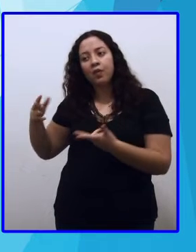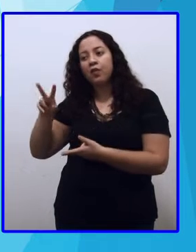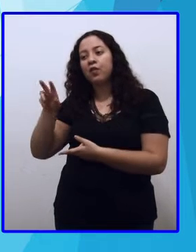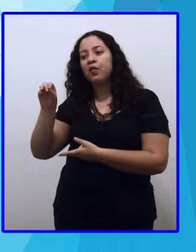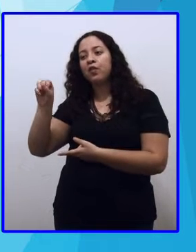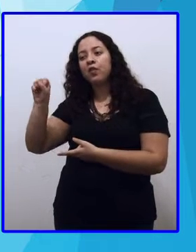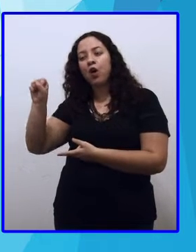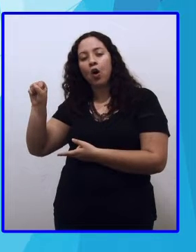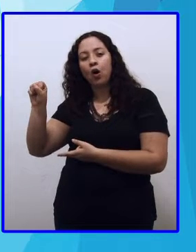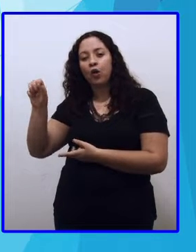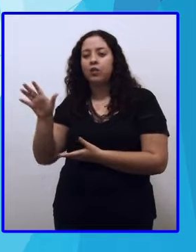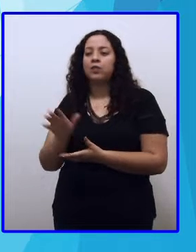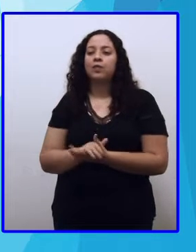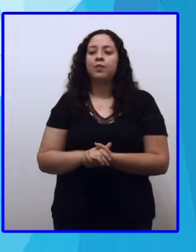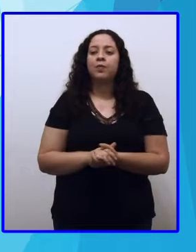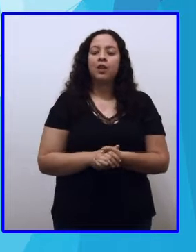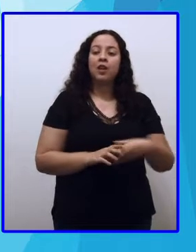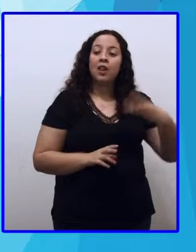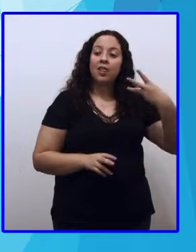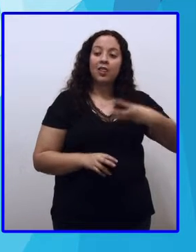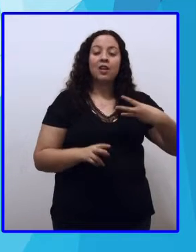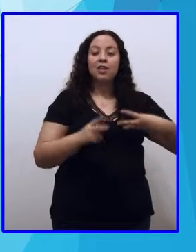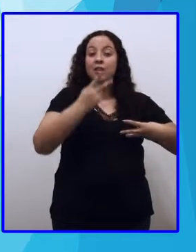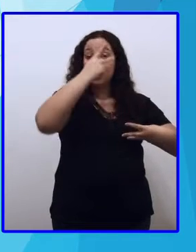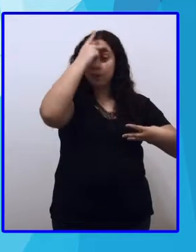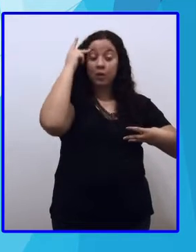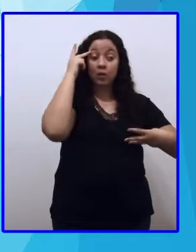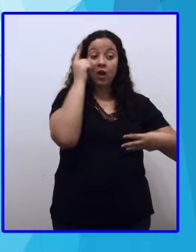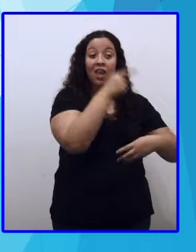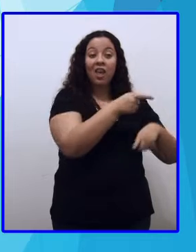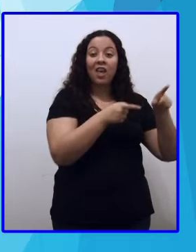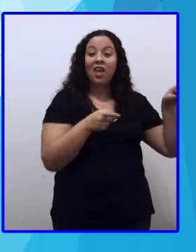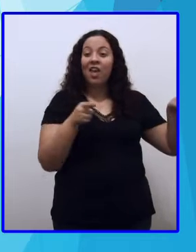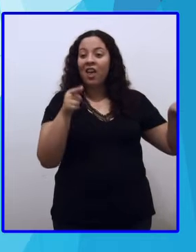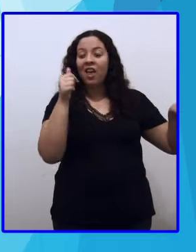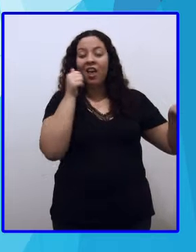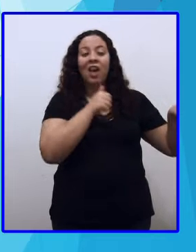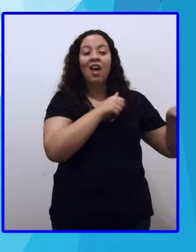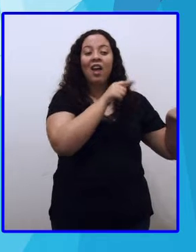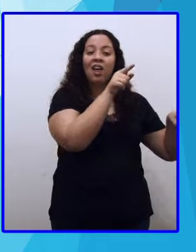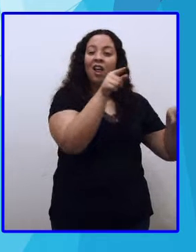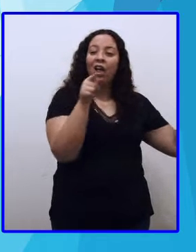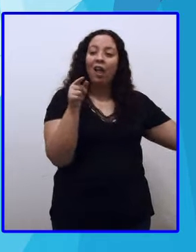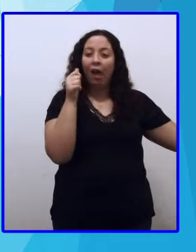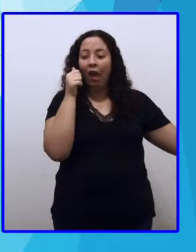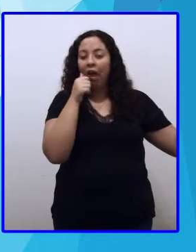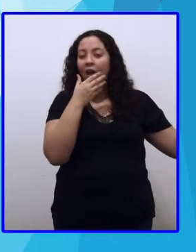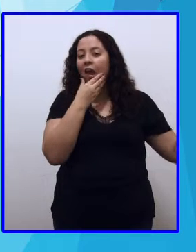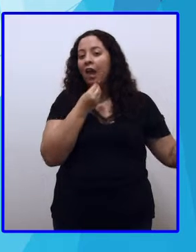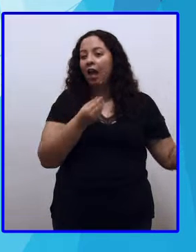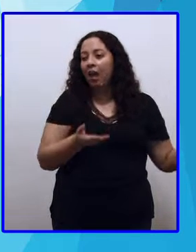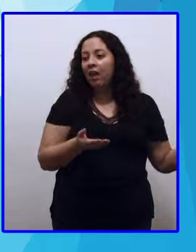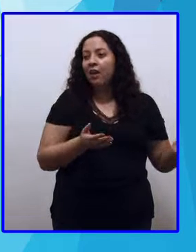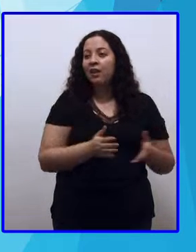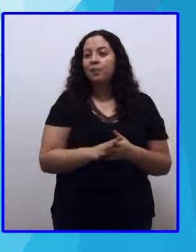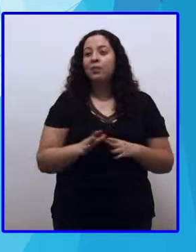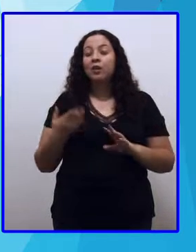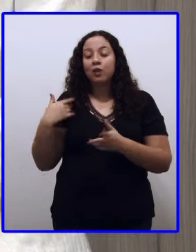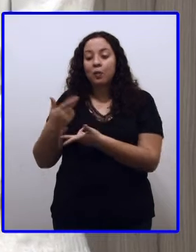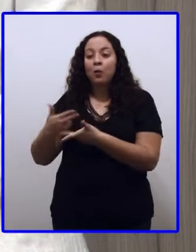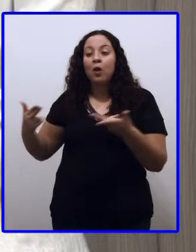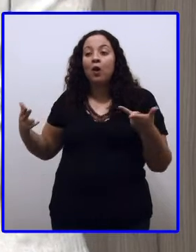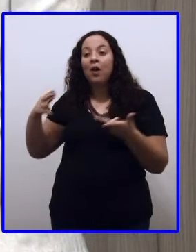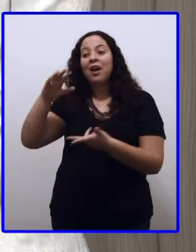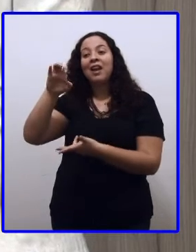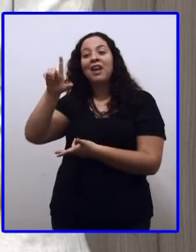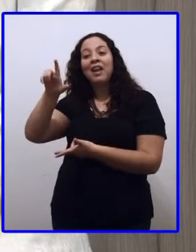pessoa no singular. O ele e ela. E no plural. Eles e elas. Tudo isso a gente falou um pouquinho na aula da